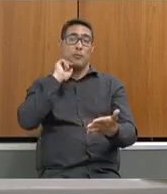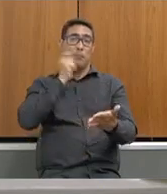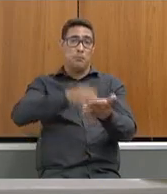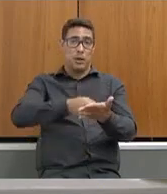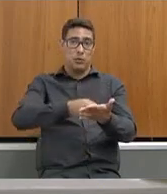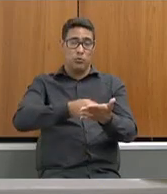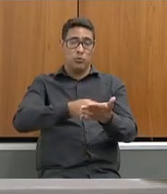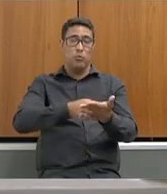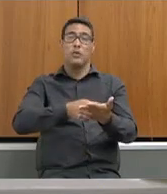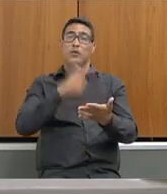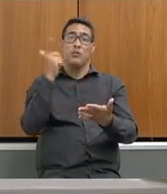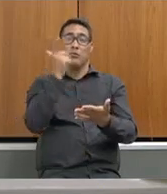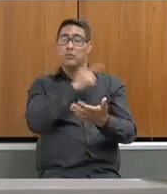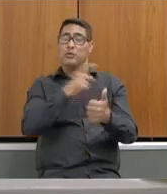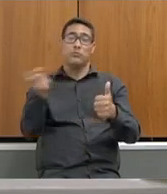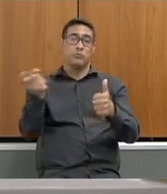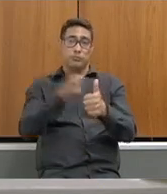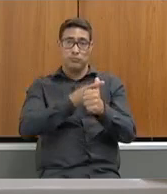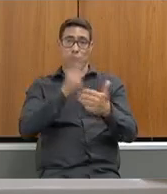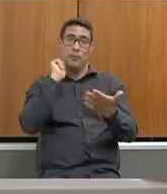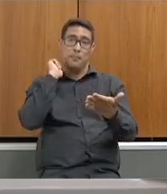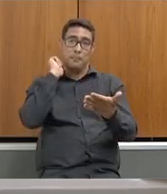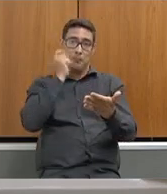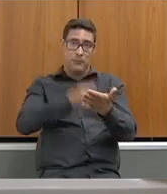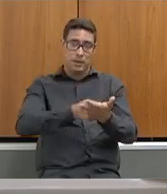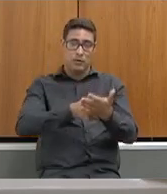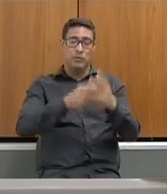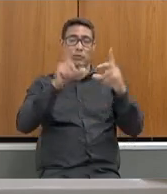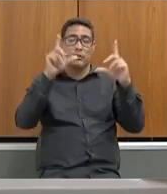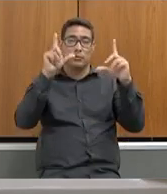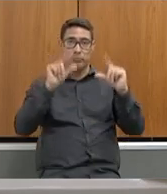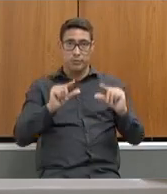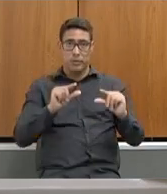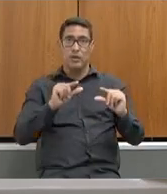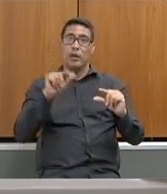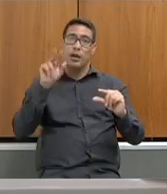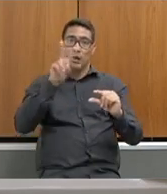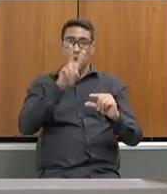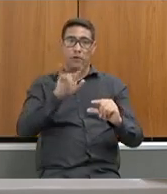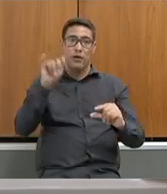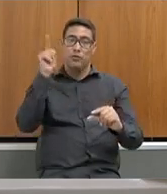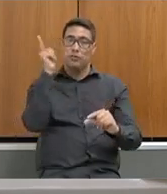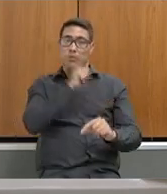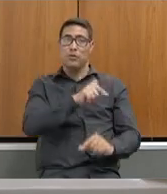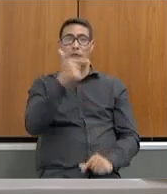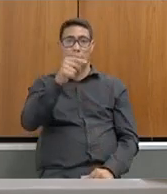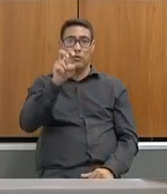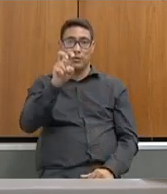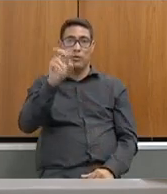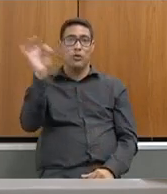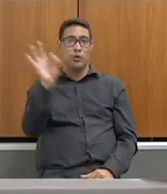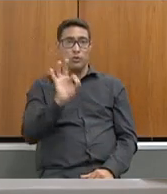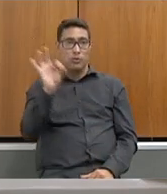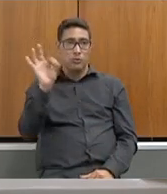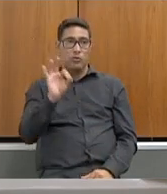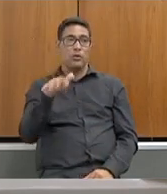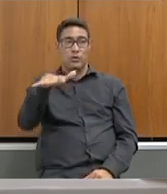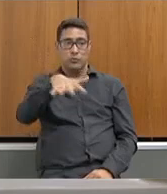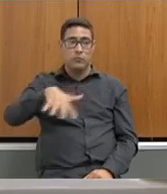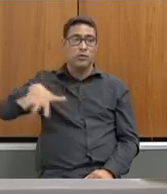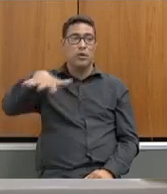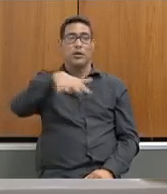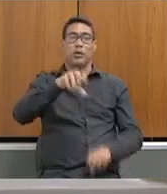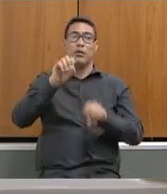liquidado. Nós iremos cumprir o mínimo constitucional. Iremos cumprir com 25% pago na educação aqui em Minas.